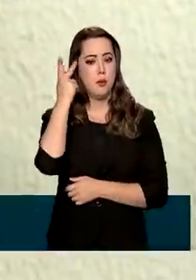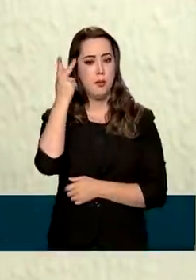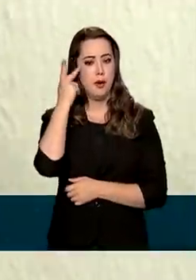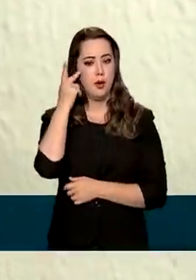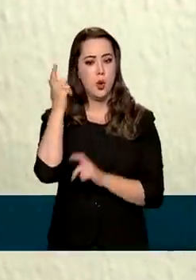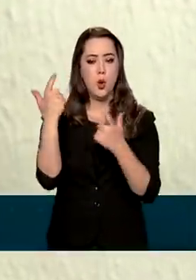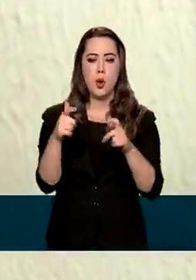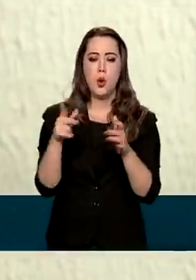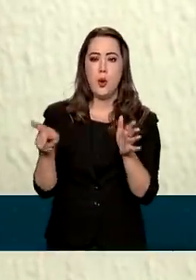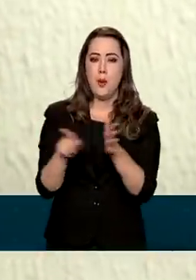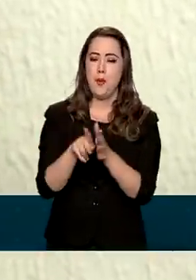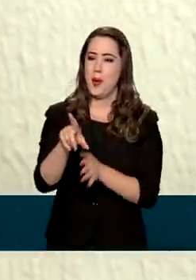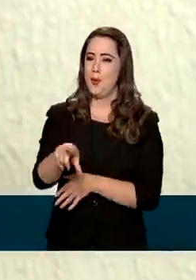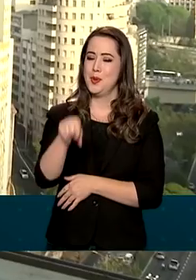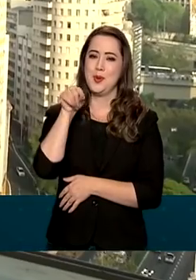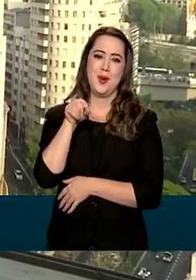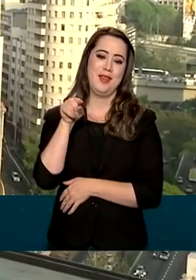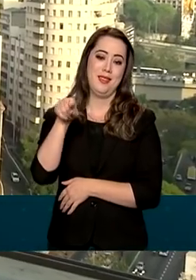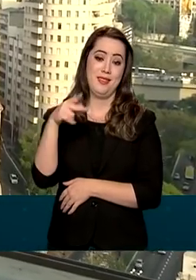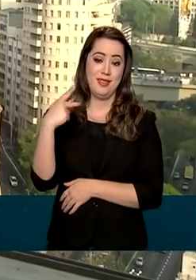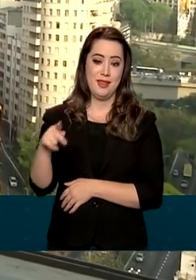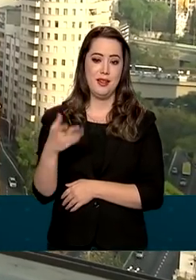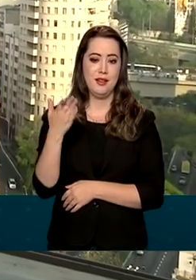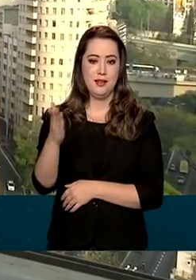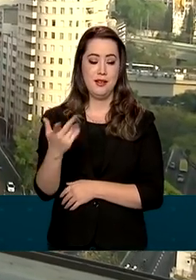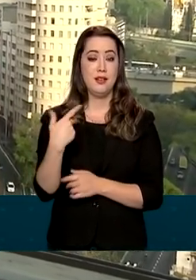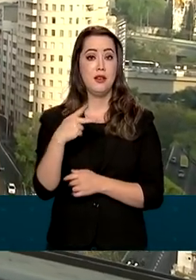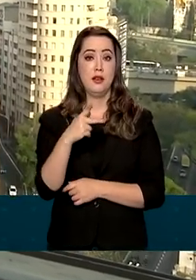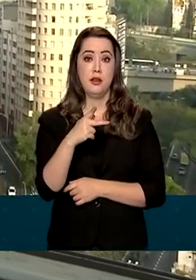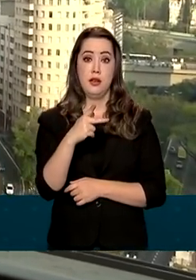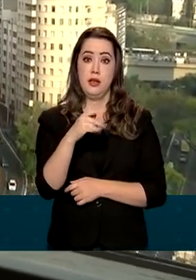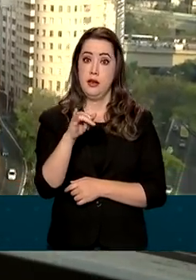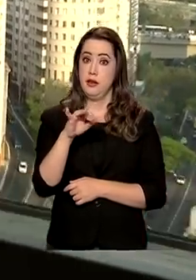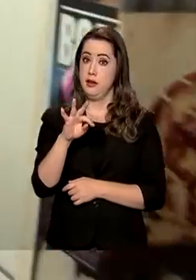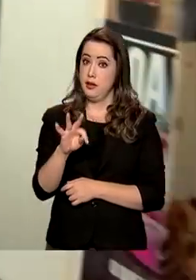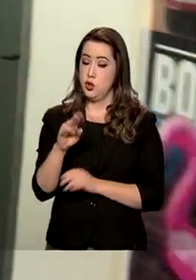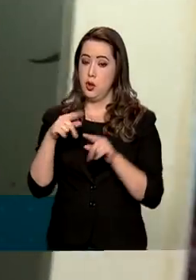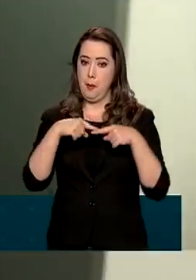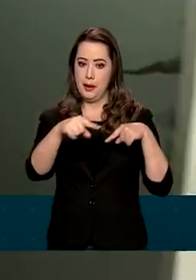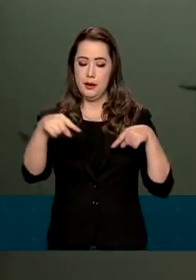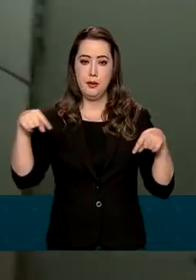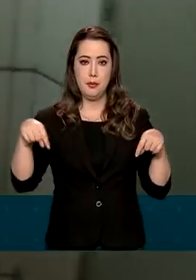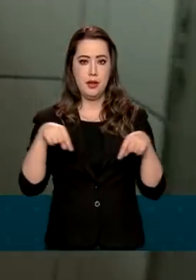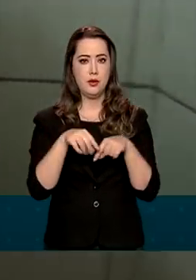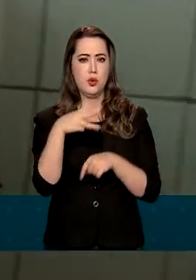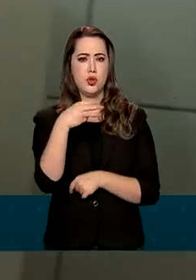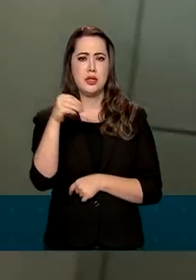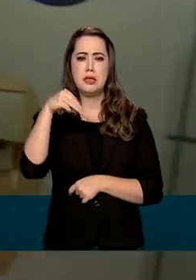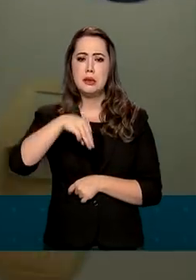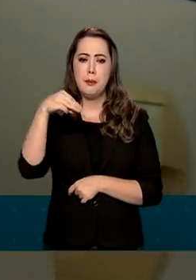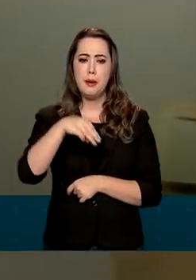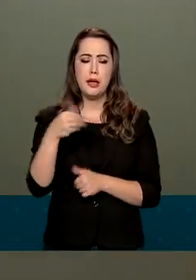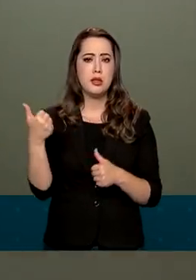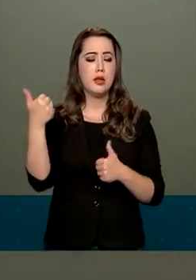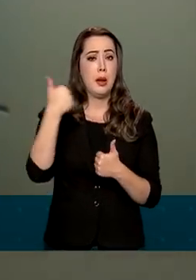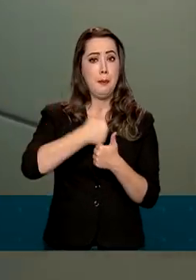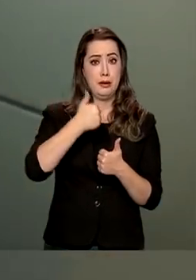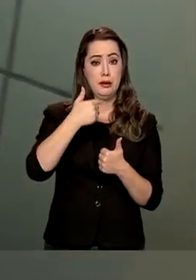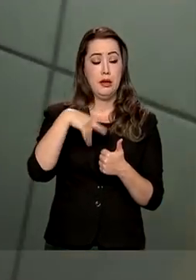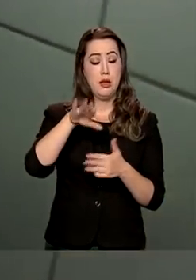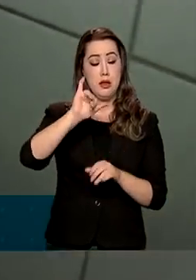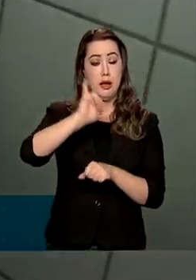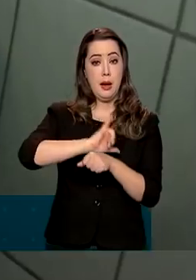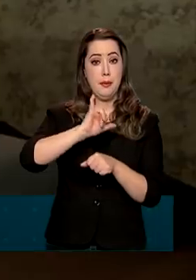um cantinho preferido do Flávio. A kitnet de 30 metros quadrados, bem no centro da capital paulista, comprada em